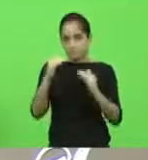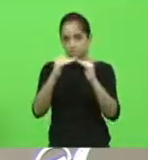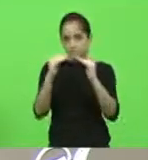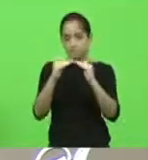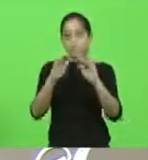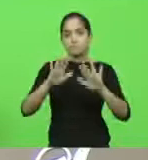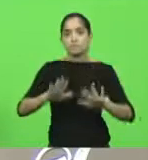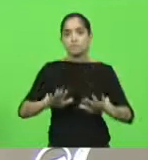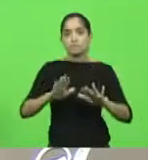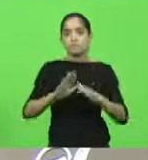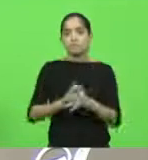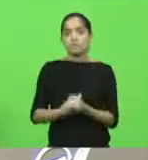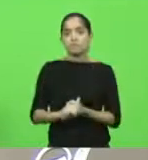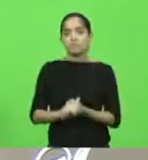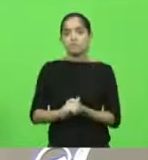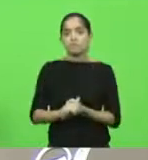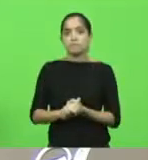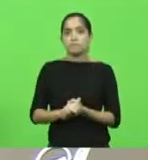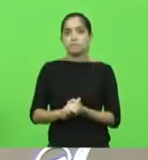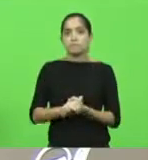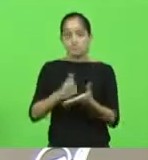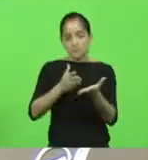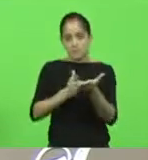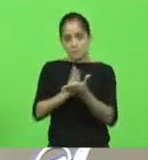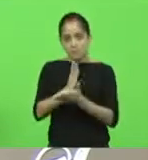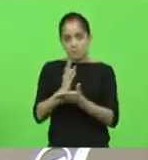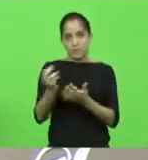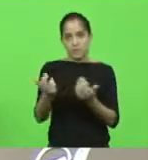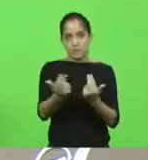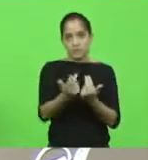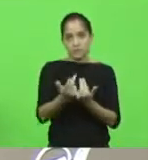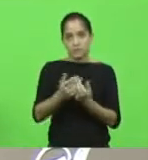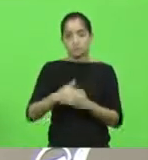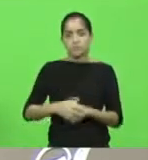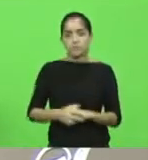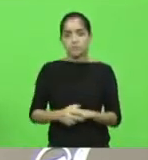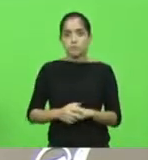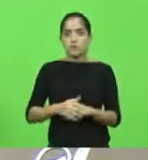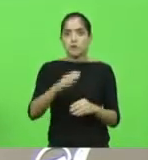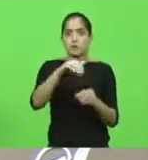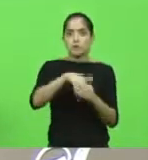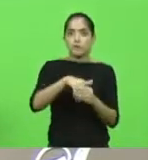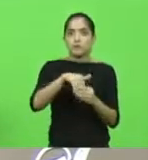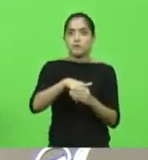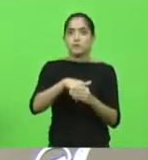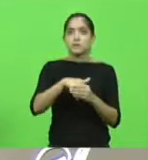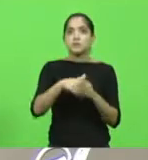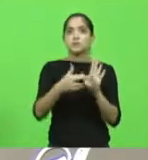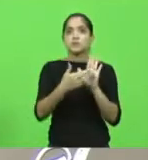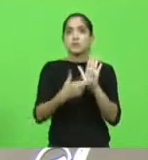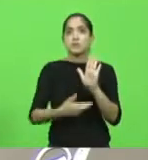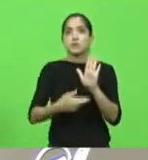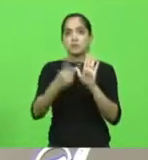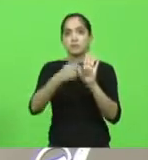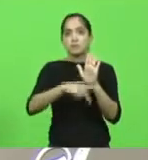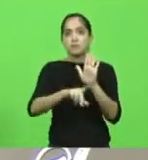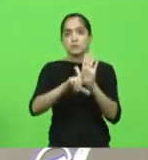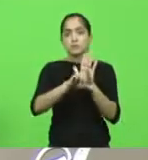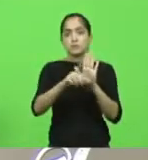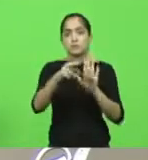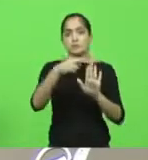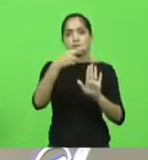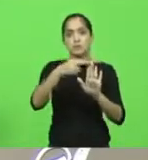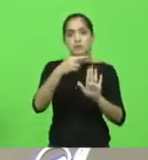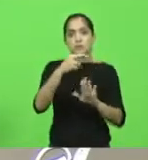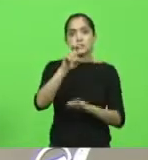permaneçam como se encontram. Aprovado por unanimidade. Votação da redação final do projeto de resolução nº